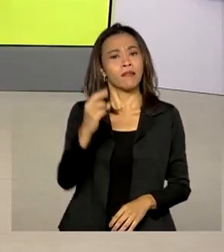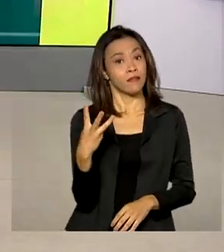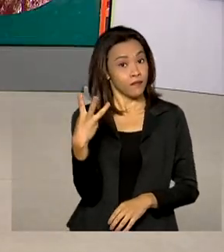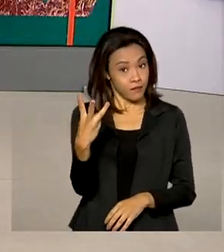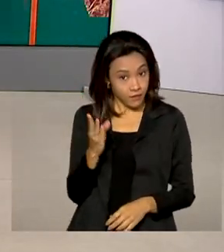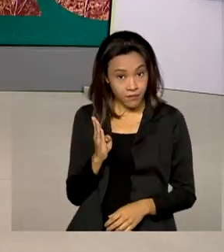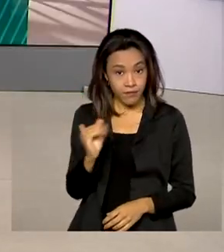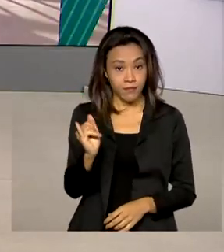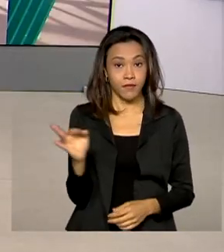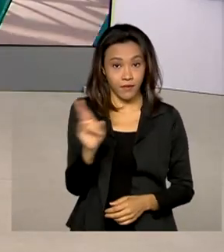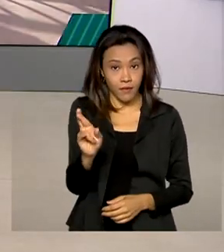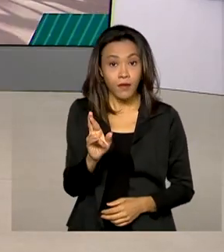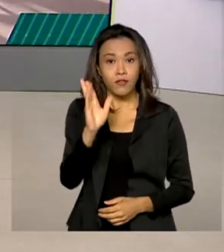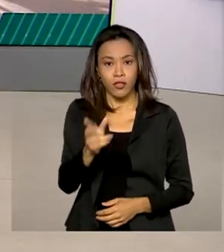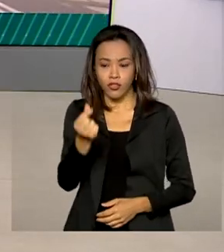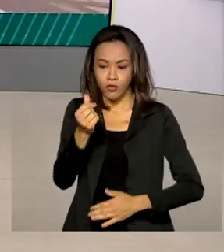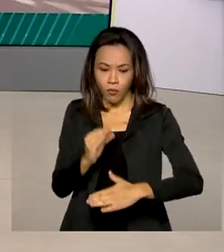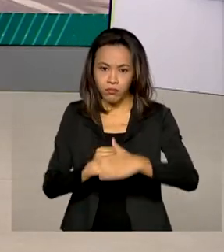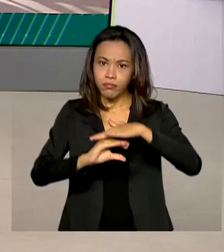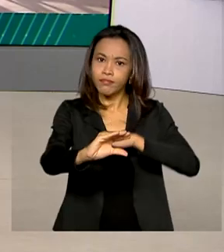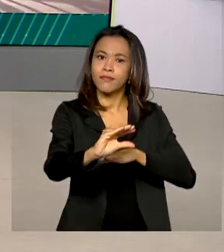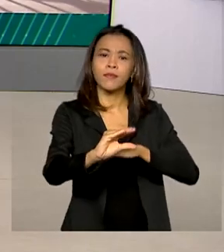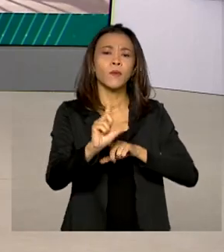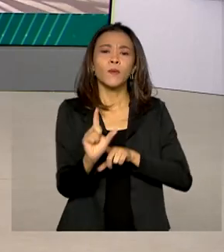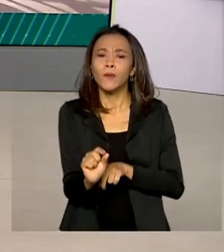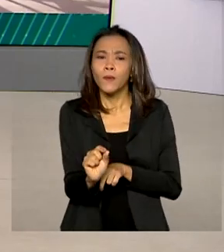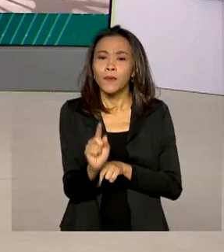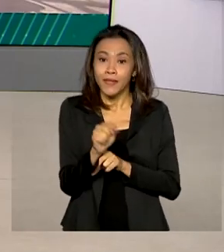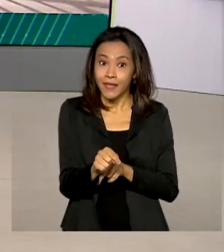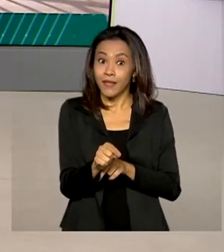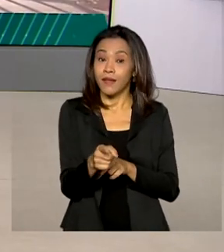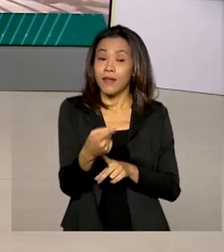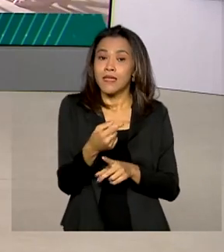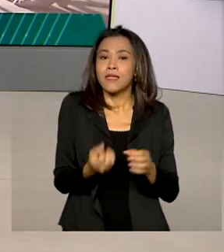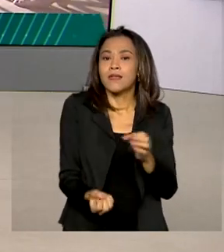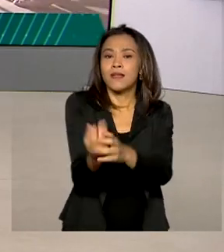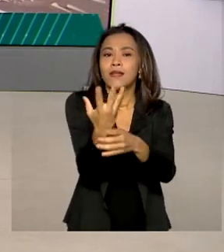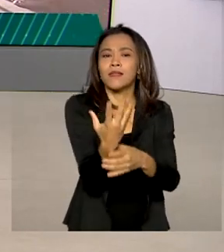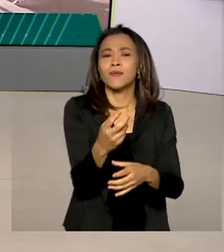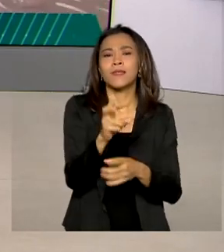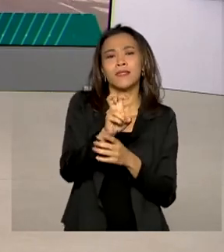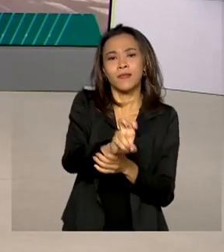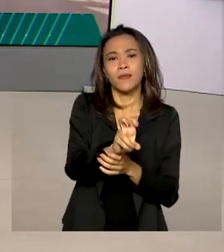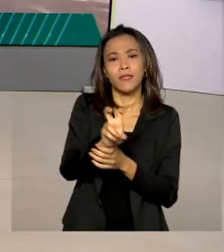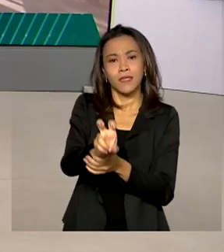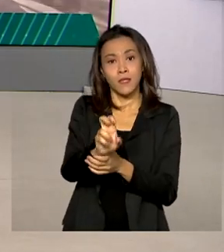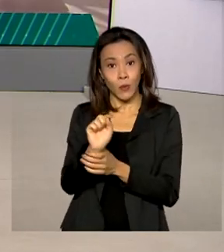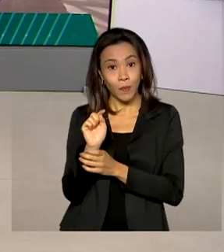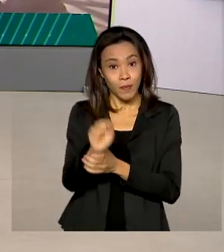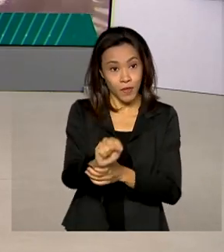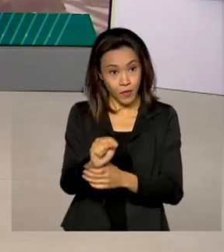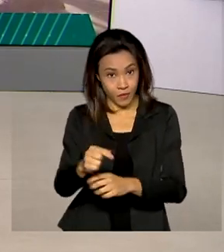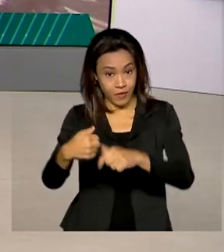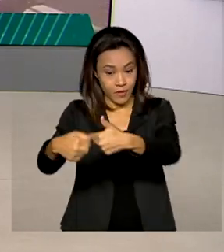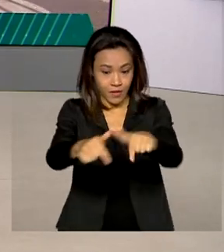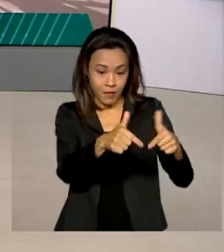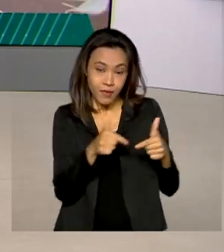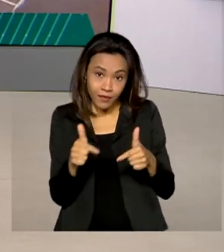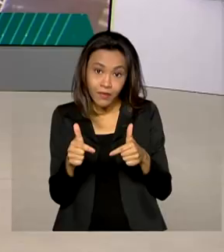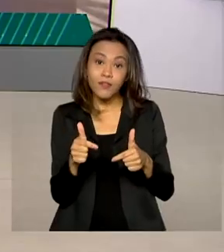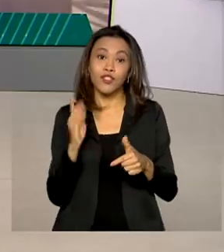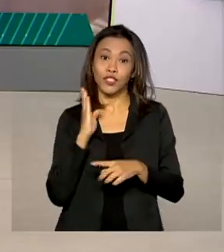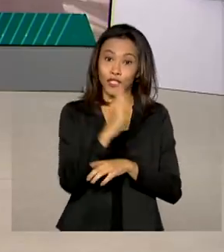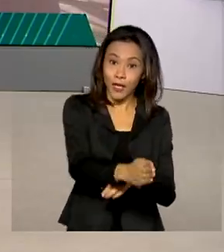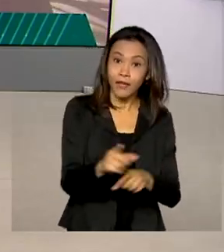bilhões de reais em investimentos e expectativa de criação de 55 mil empregos diretos e indiretos.